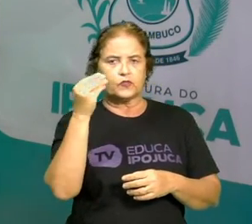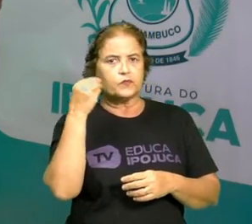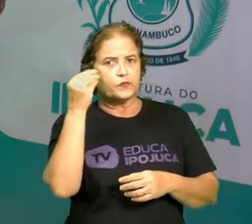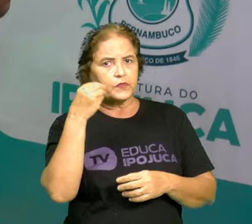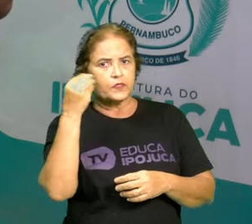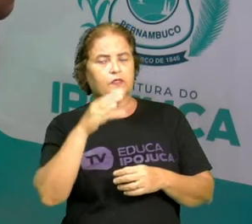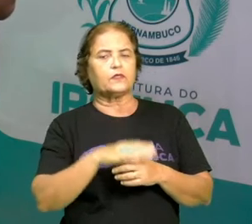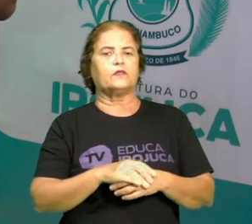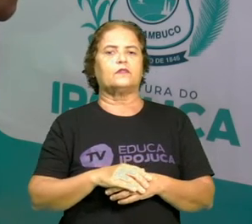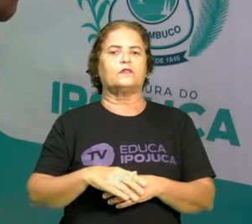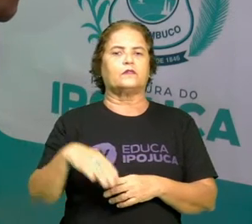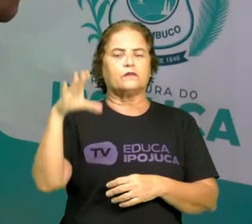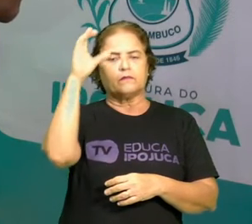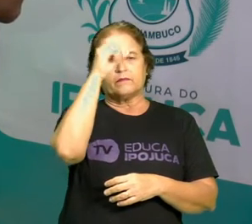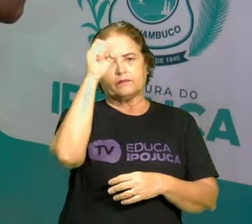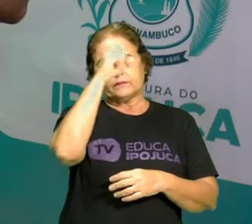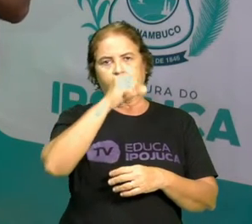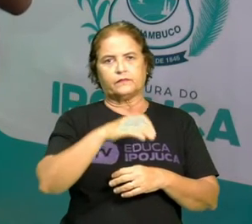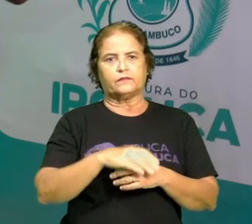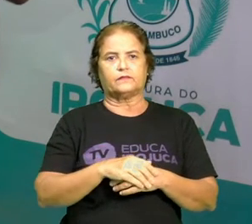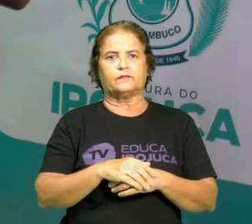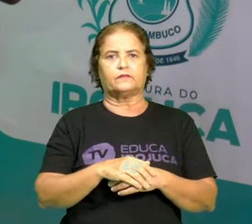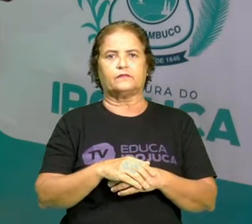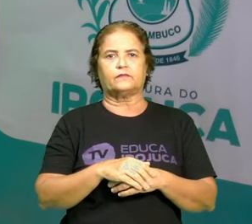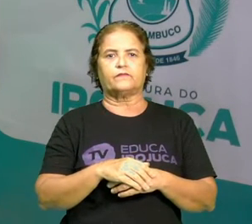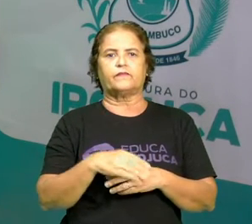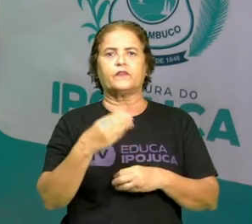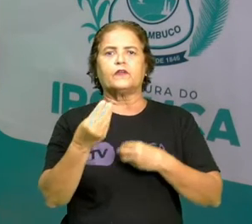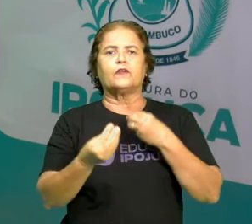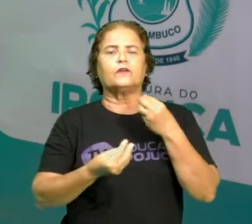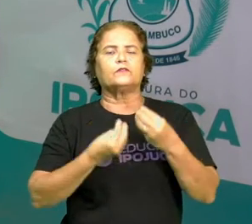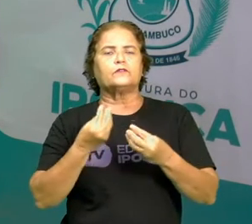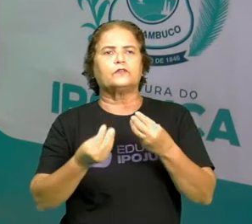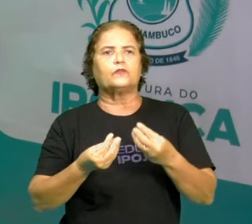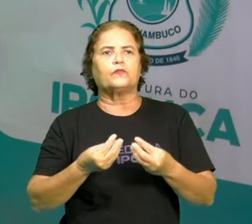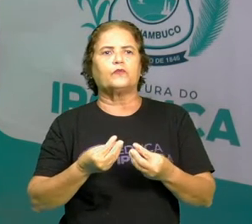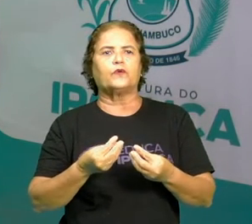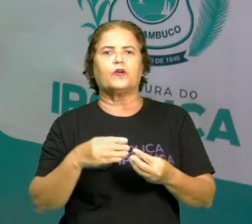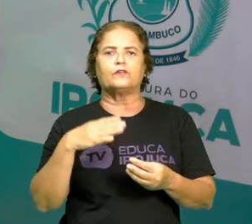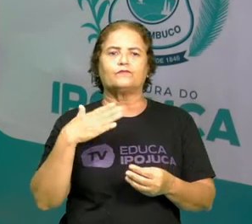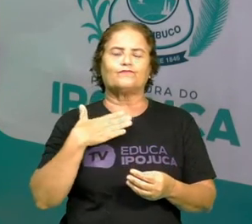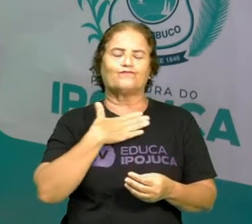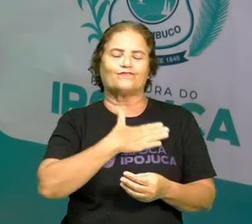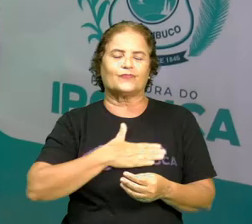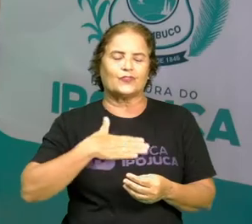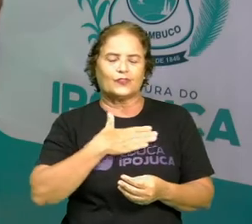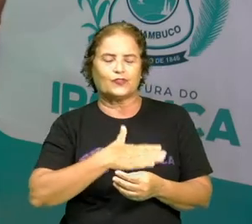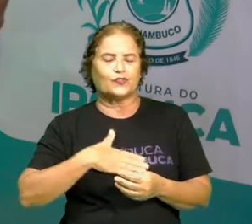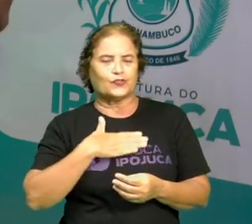aprendizagens. E como é gostoso descobrir e aprender.